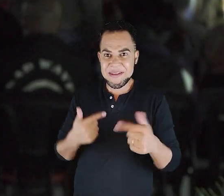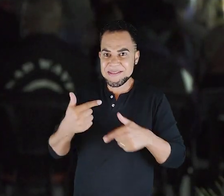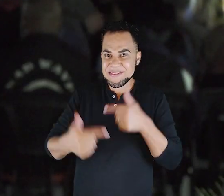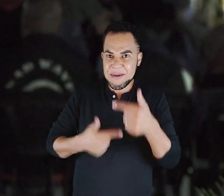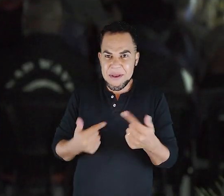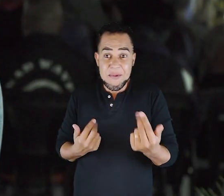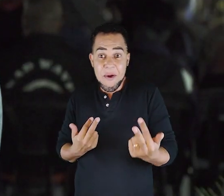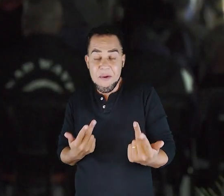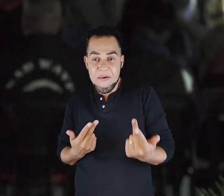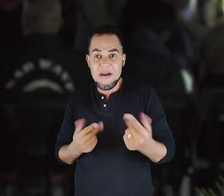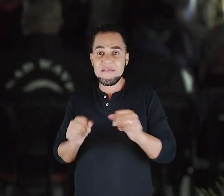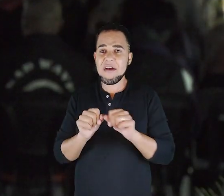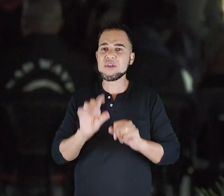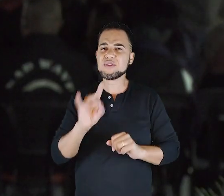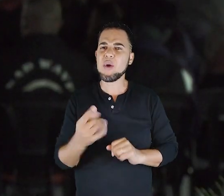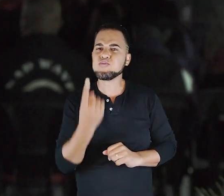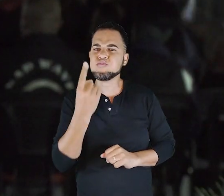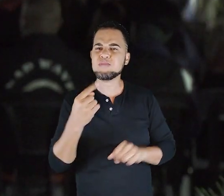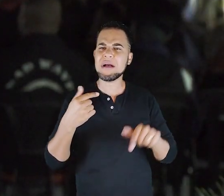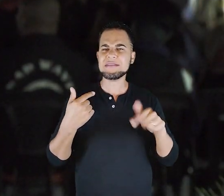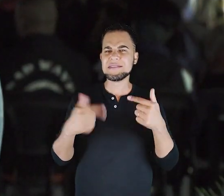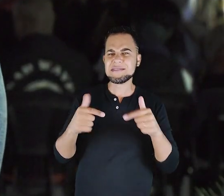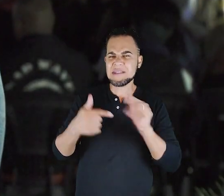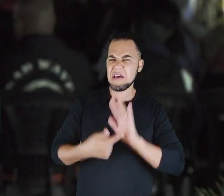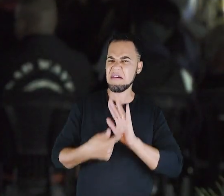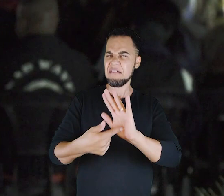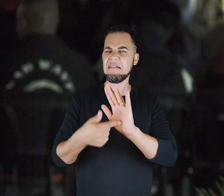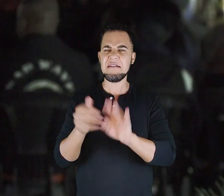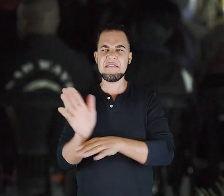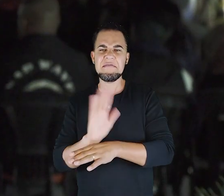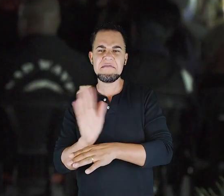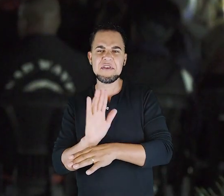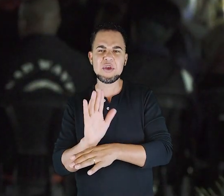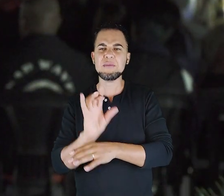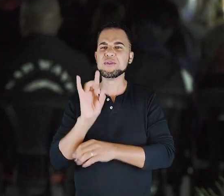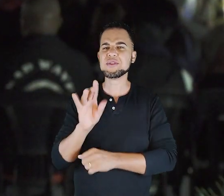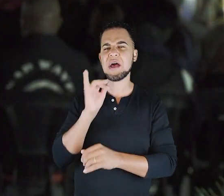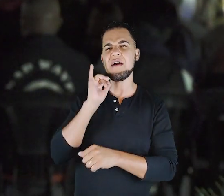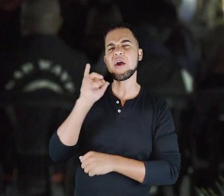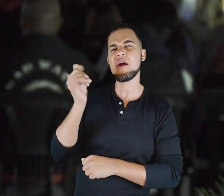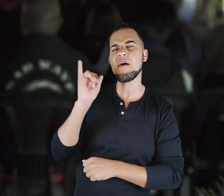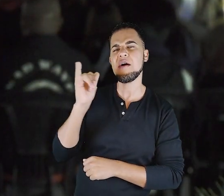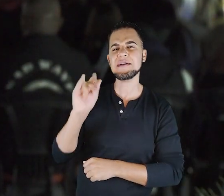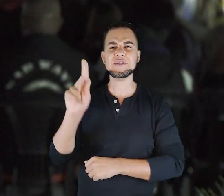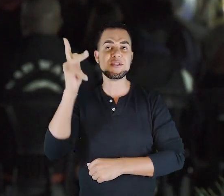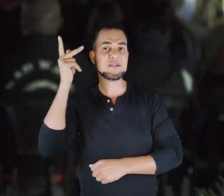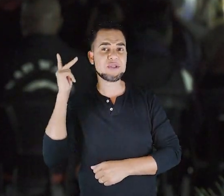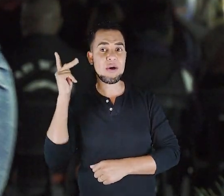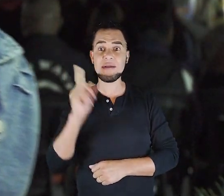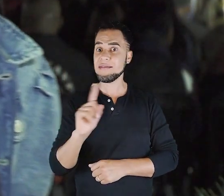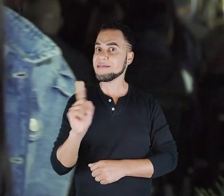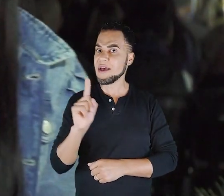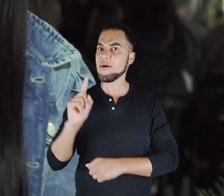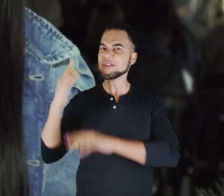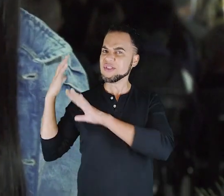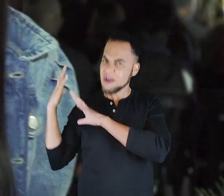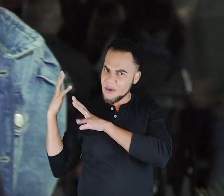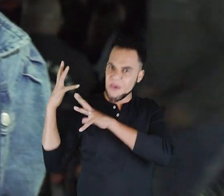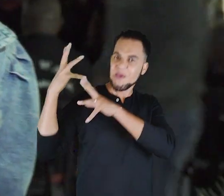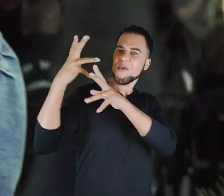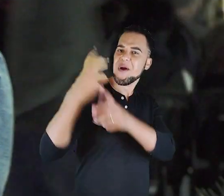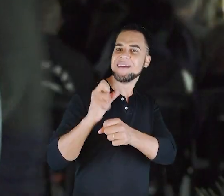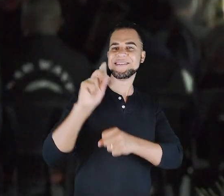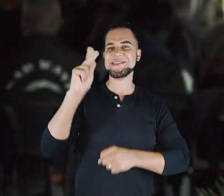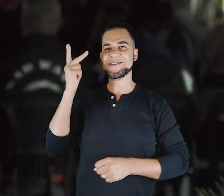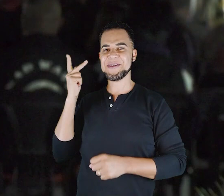projeto como esse, um trabalho como esse, a gente não faz só um trabalho de apresentar um filme ou de contar histórias às pessoas. A gente